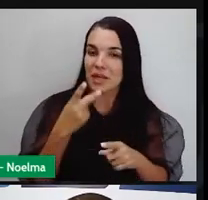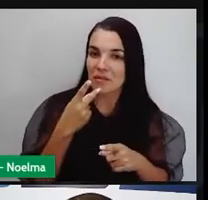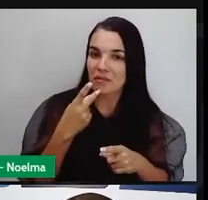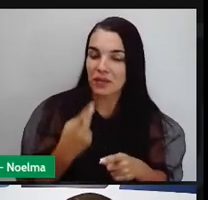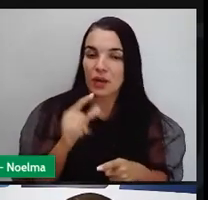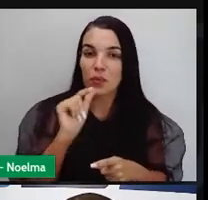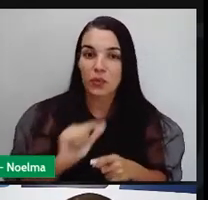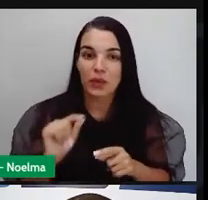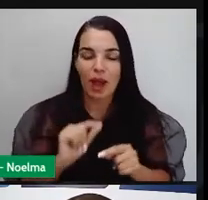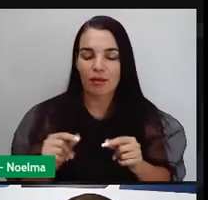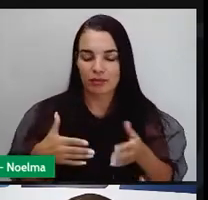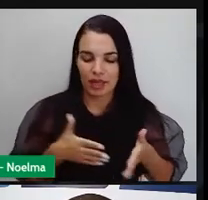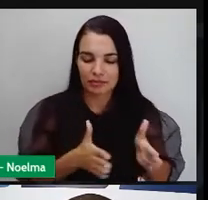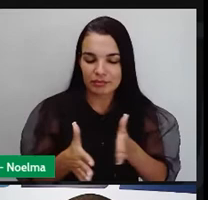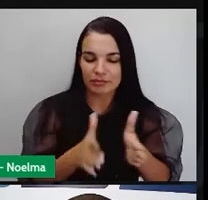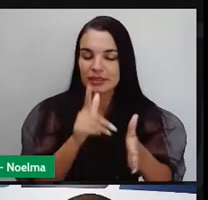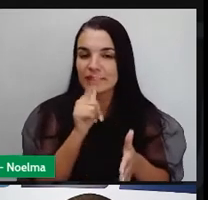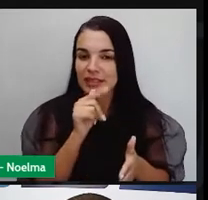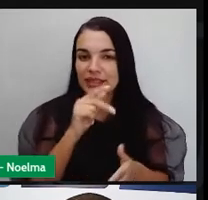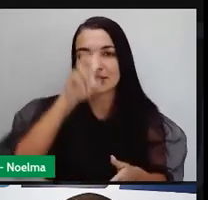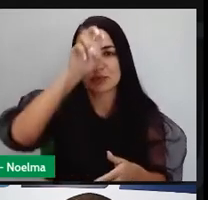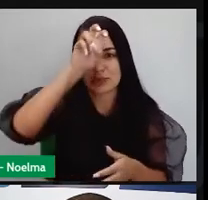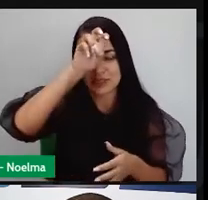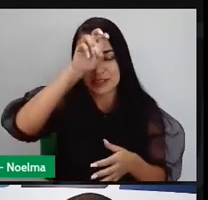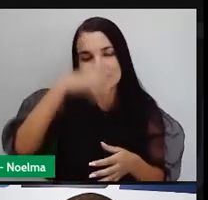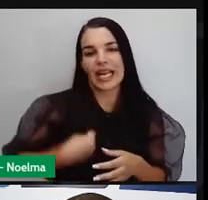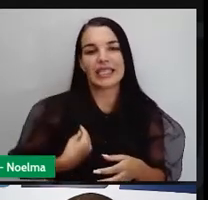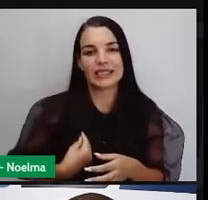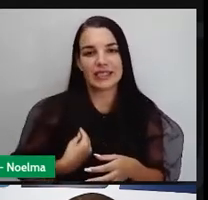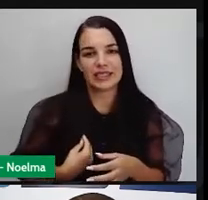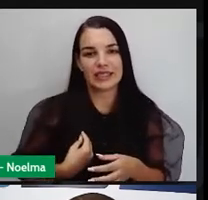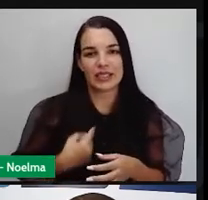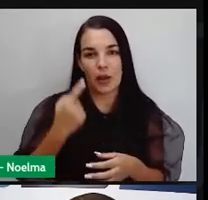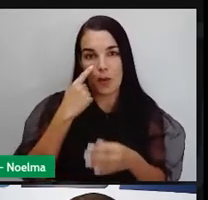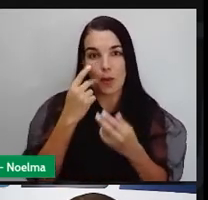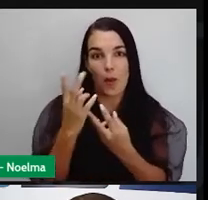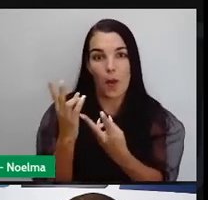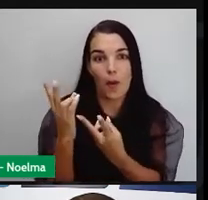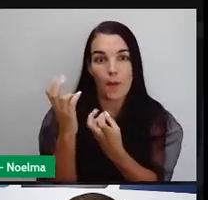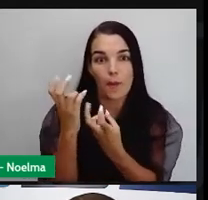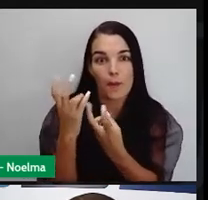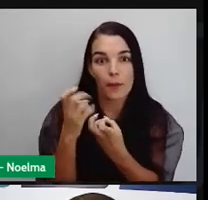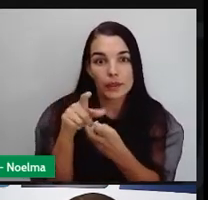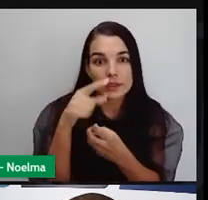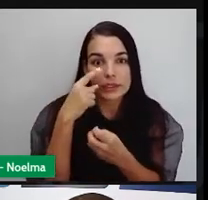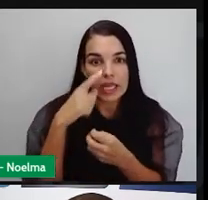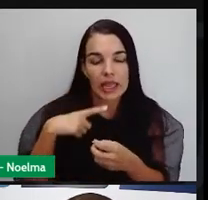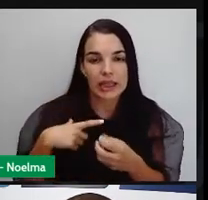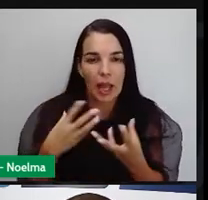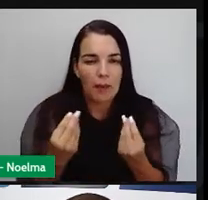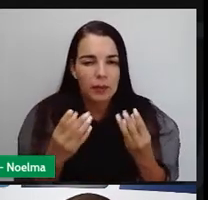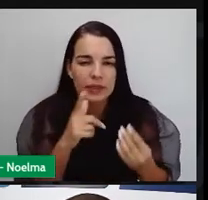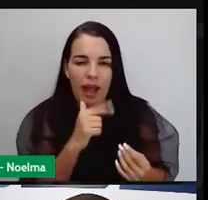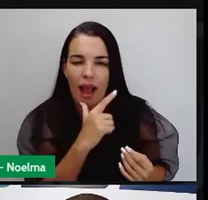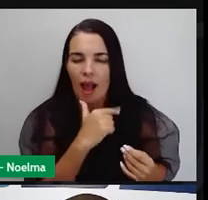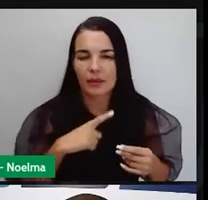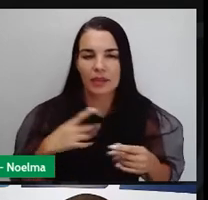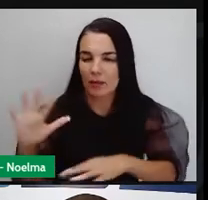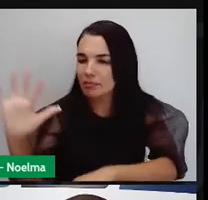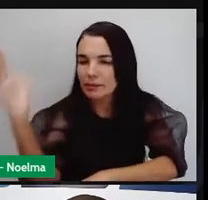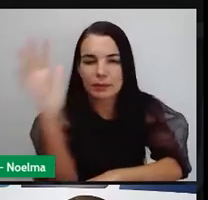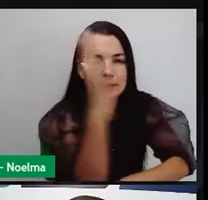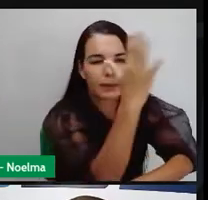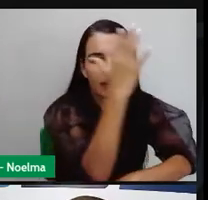uma dádiva do Nilo. Até quando chega nesse delta do rio Nilo, como você percebe que ele é bem irrigado, muita vegetação.